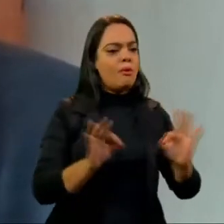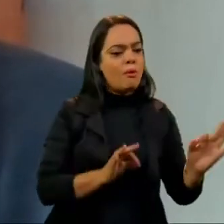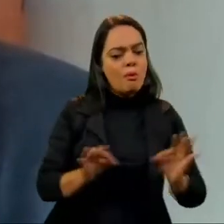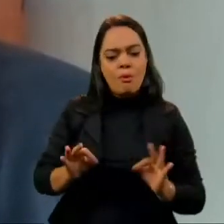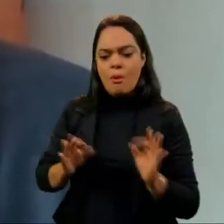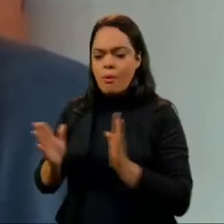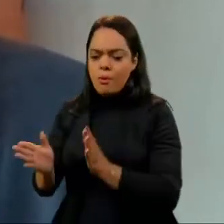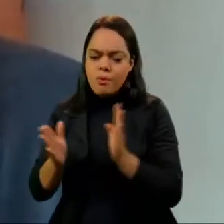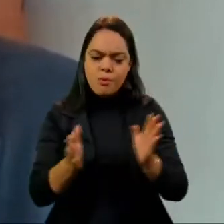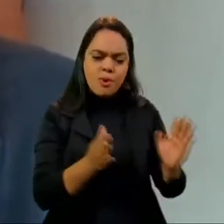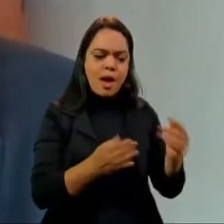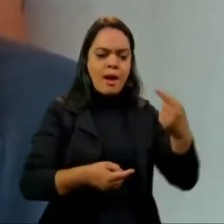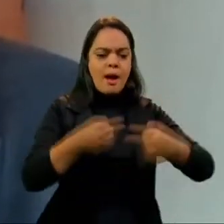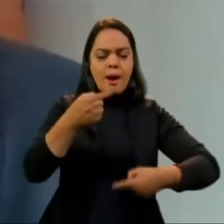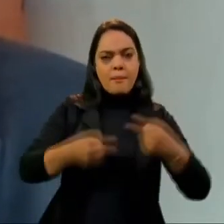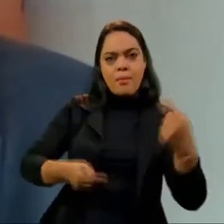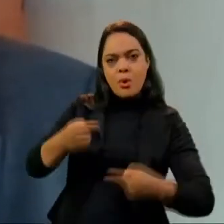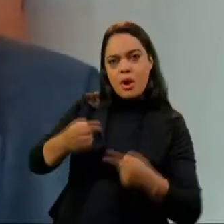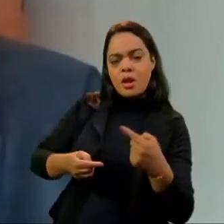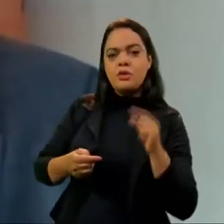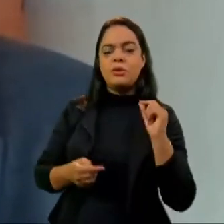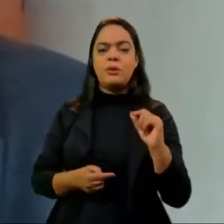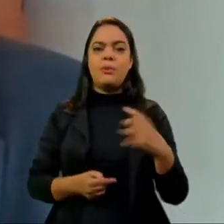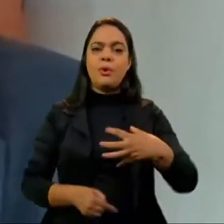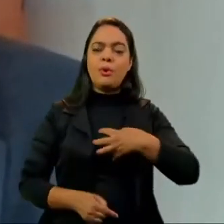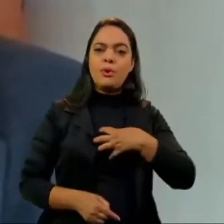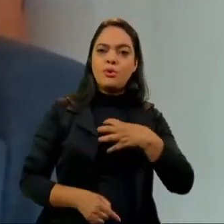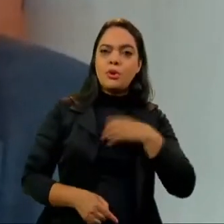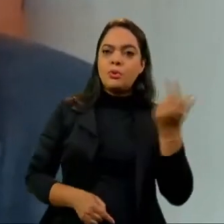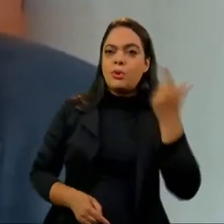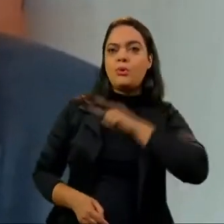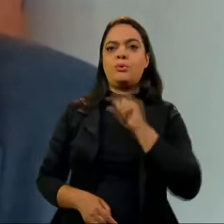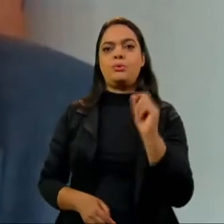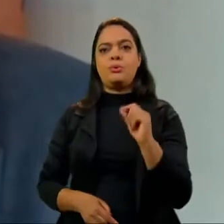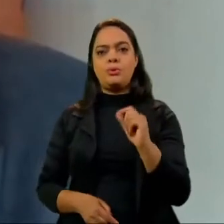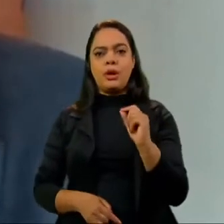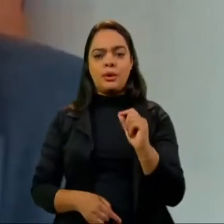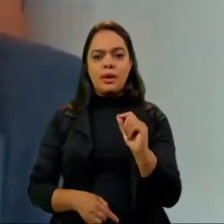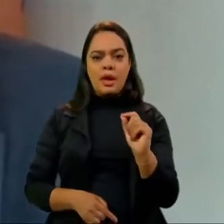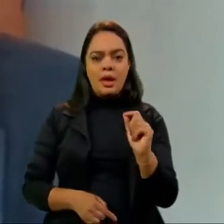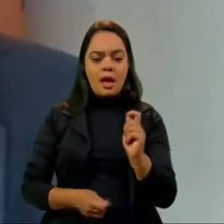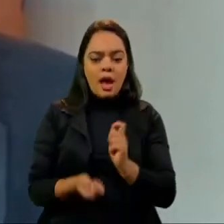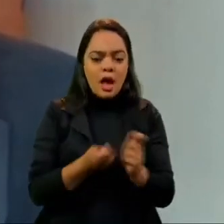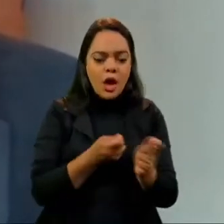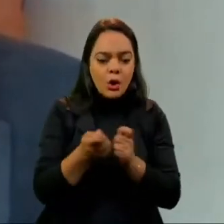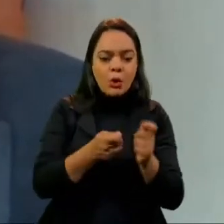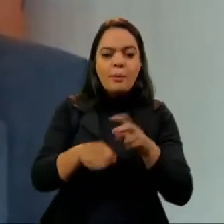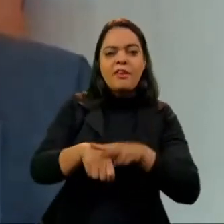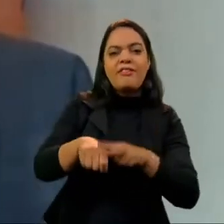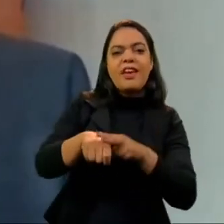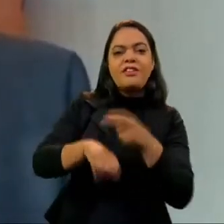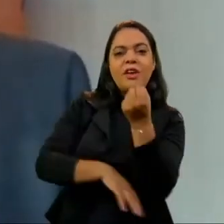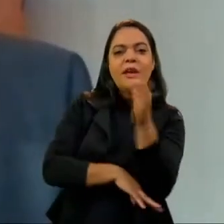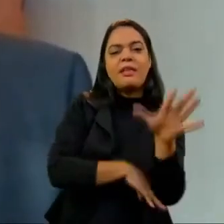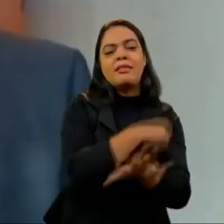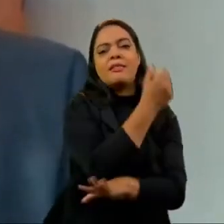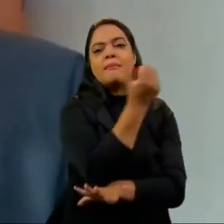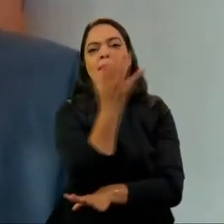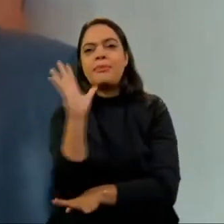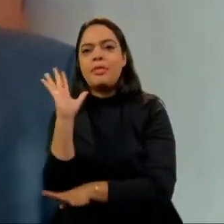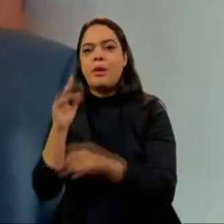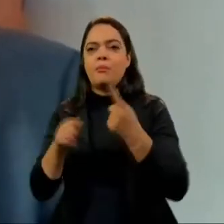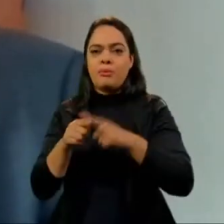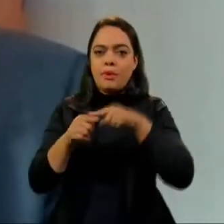ambiental de forma a trabalhar na economia verde, porque, ao mesmo tempo que é um desafio,